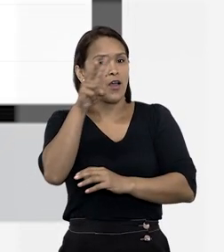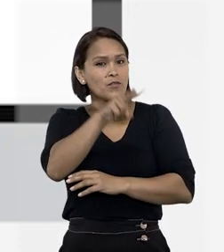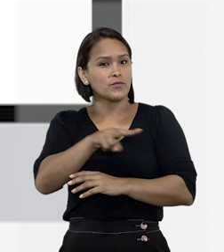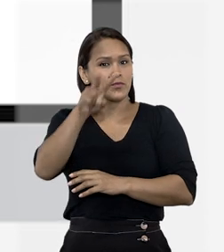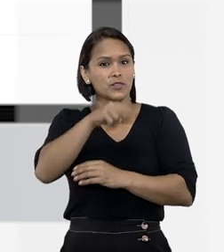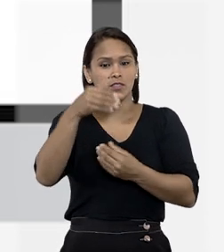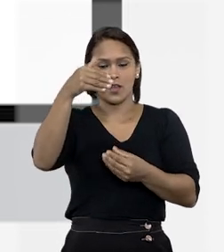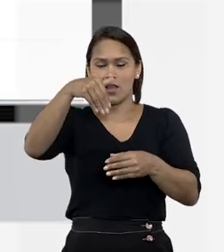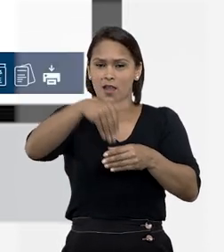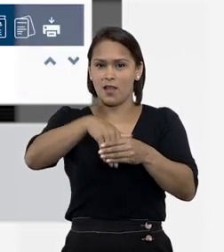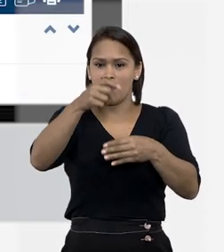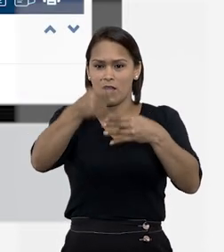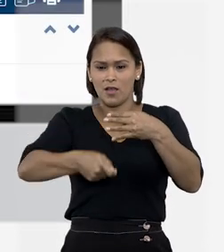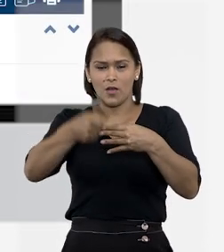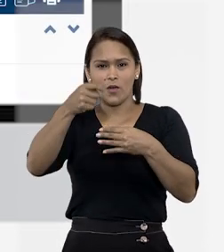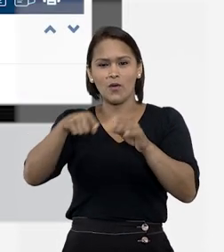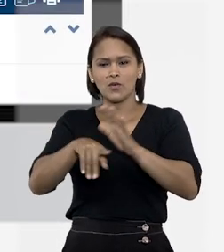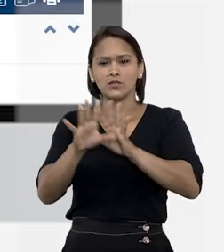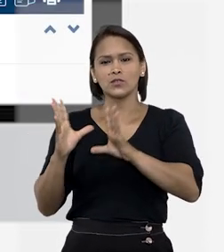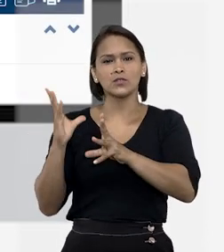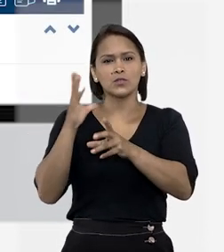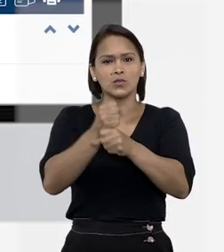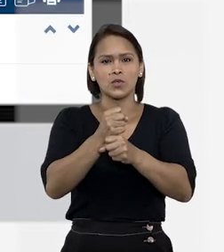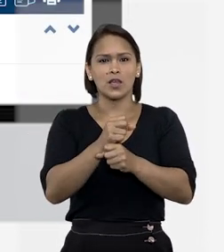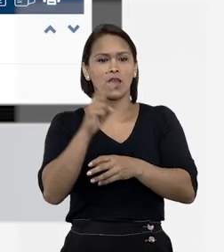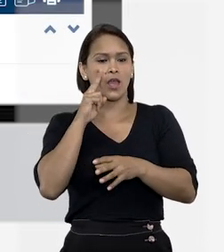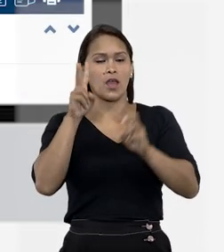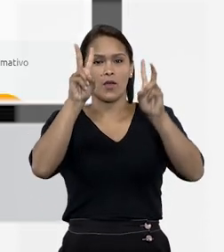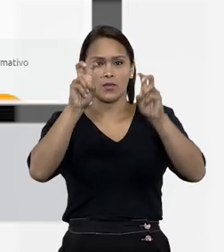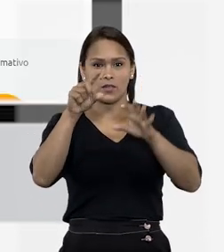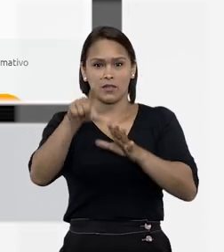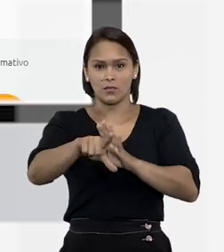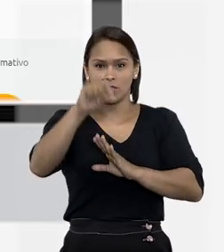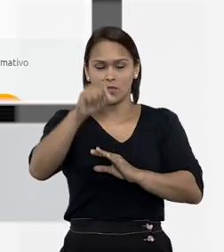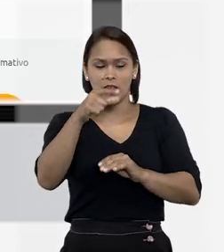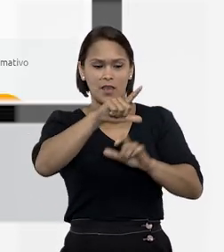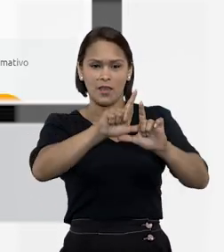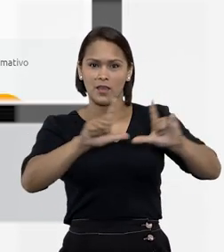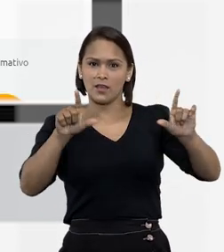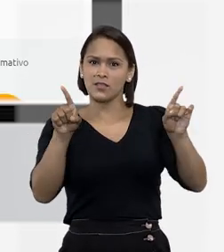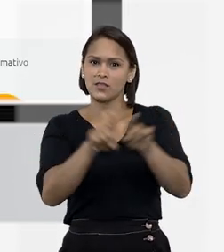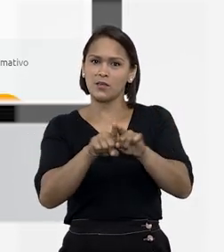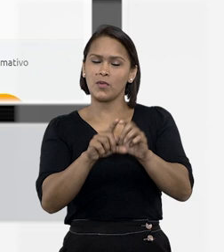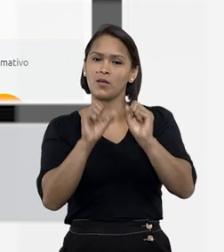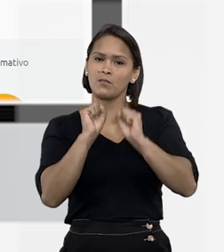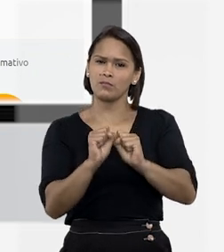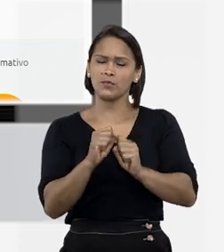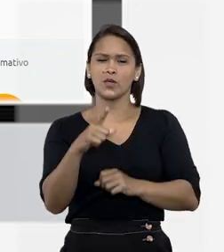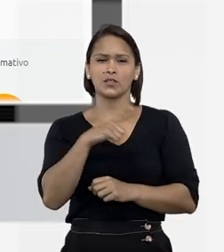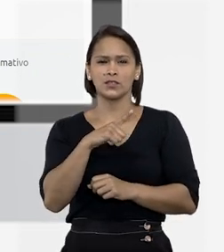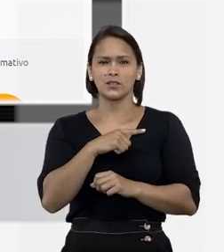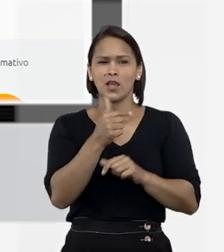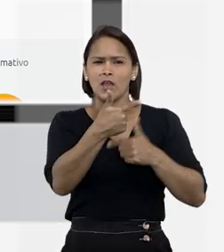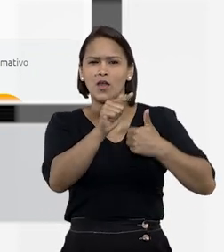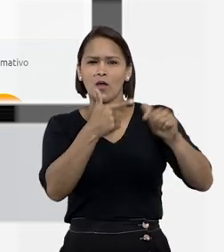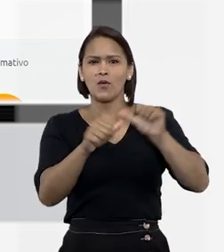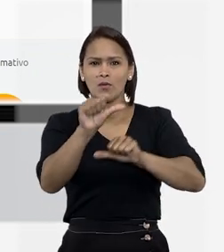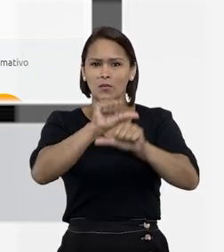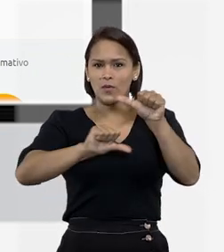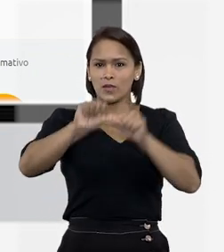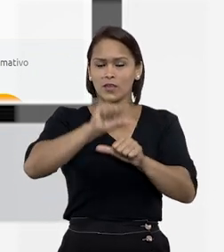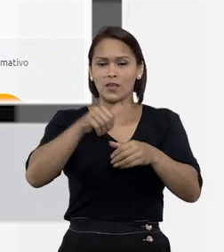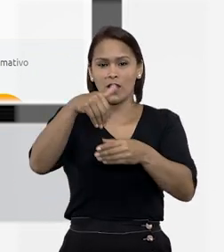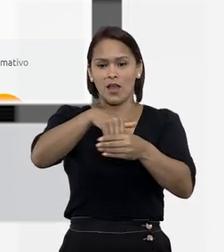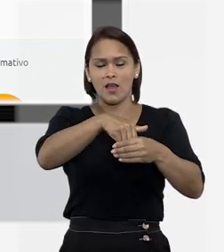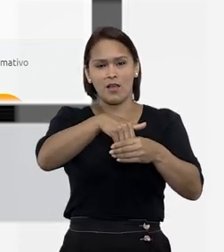acórdons relacionados ao tema escolhido. Esse campo também pode indicar a existência de alguma alteração no